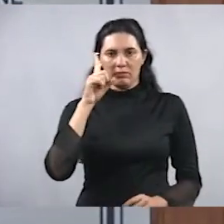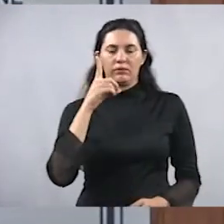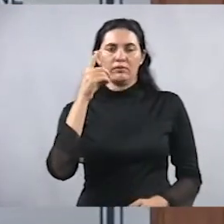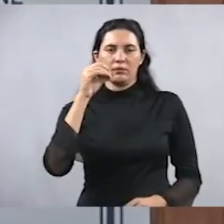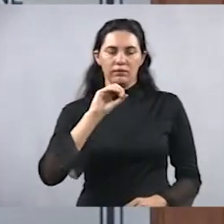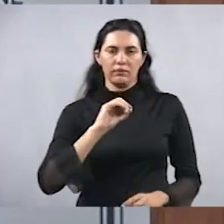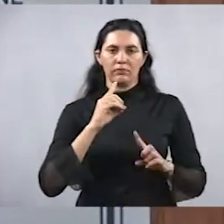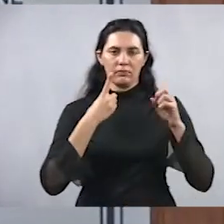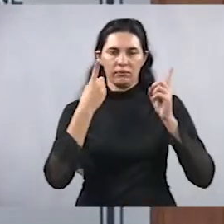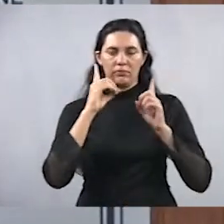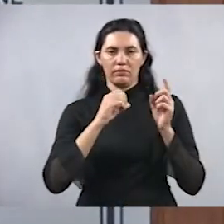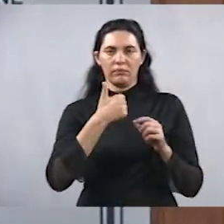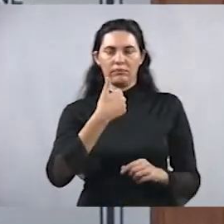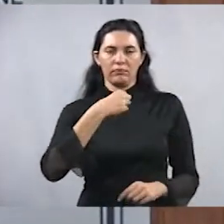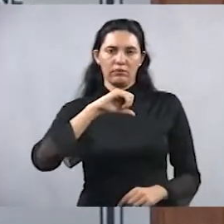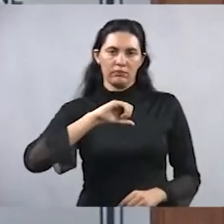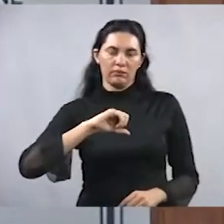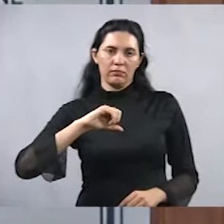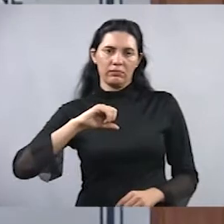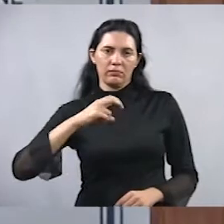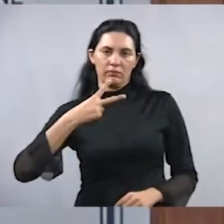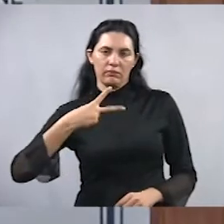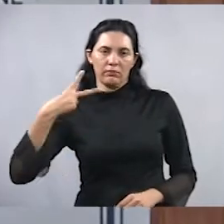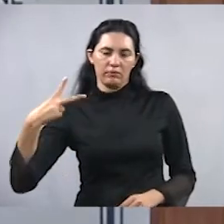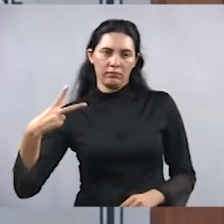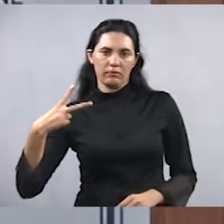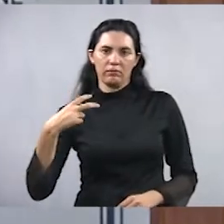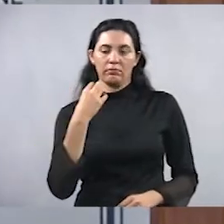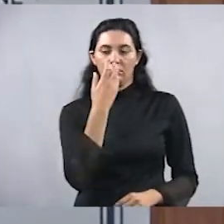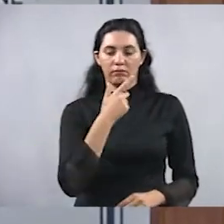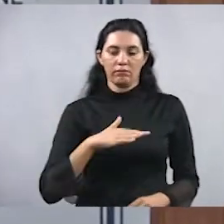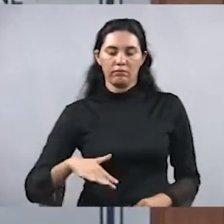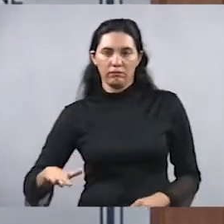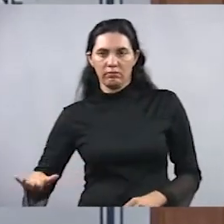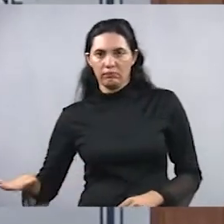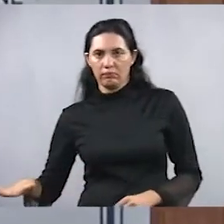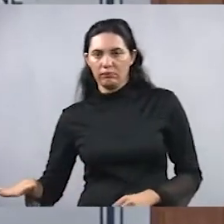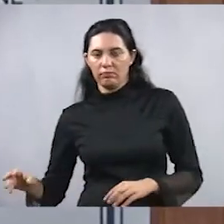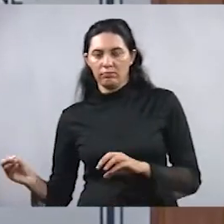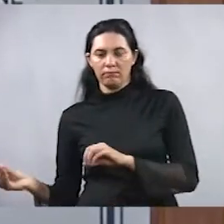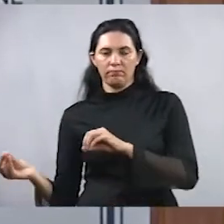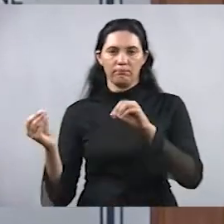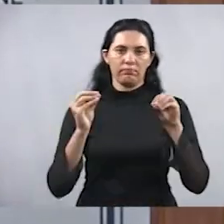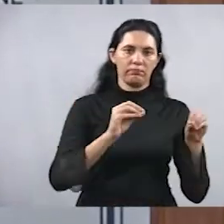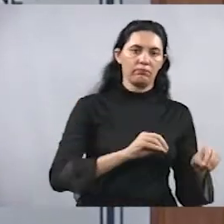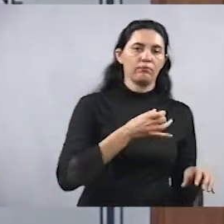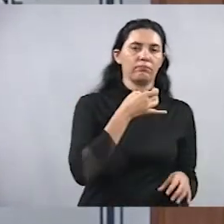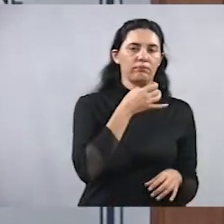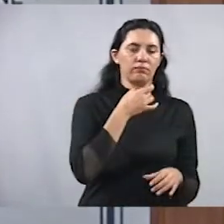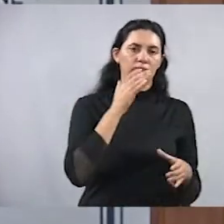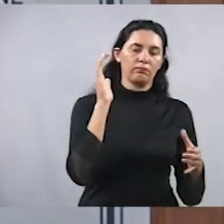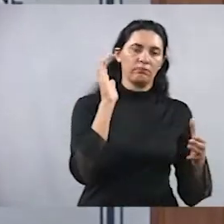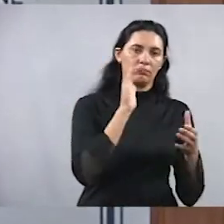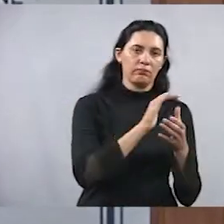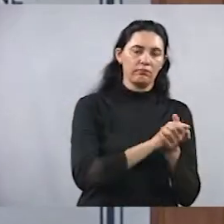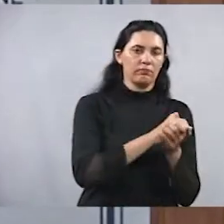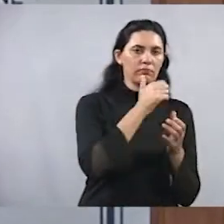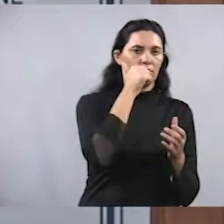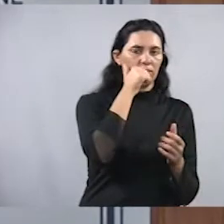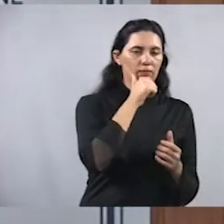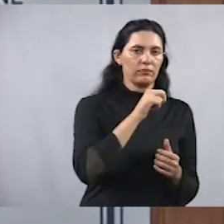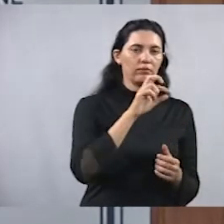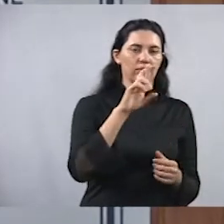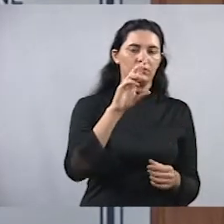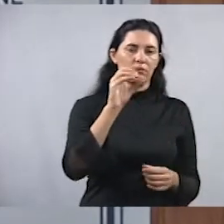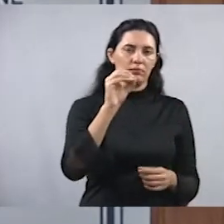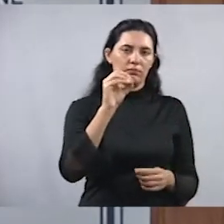de 1922. Ainda criança veio com os pais aqui para Marília e casou-se com a senhora